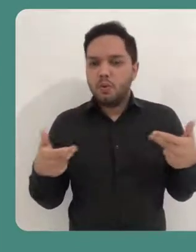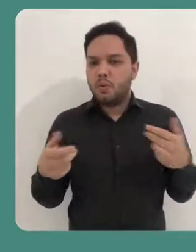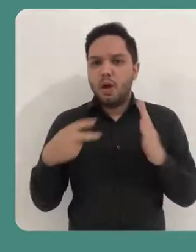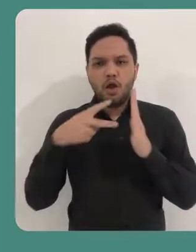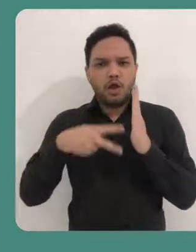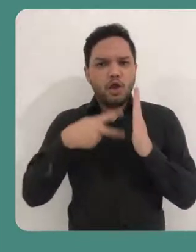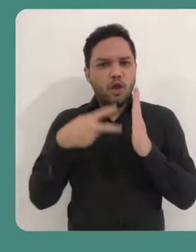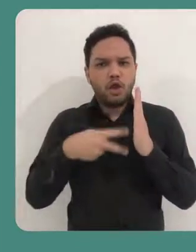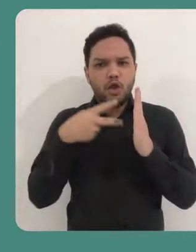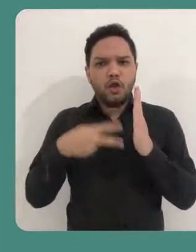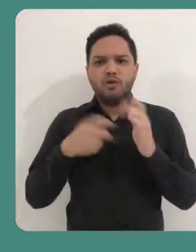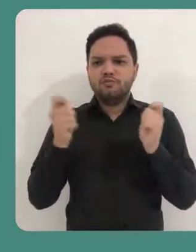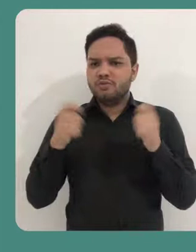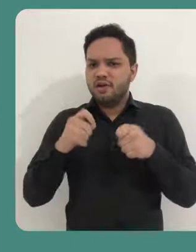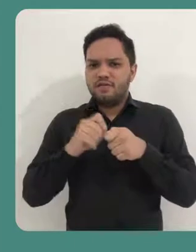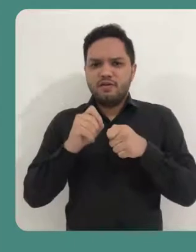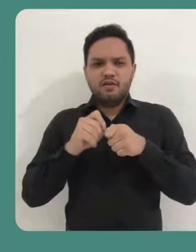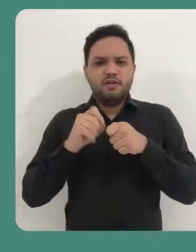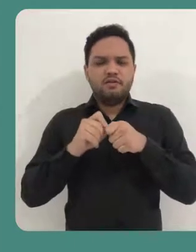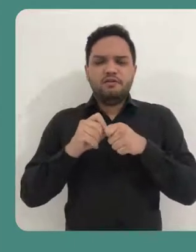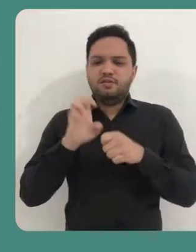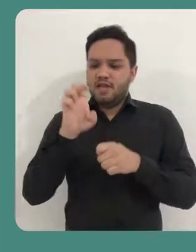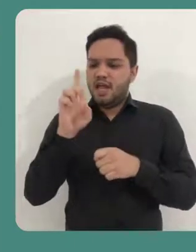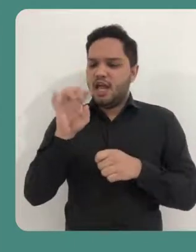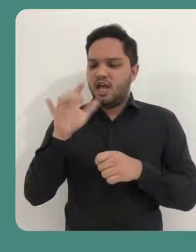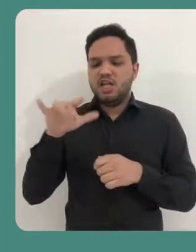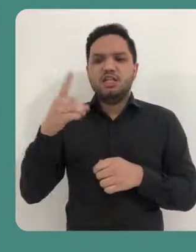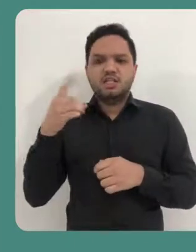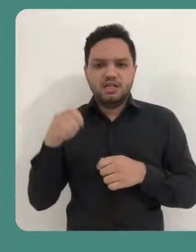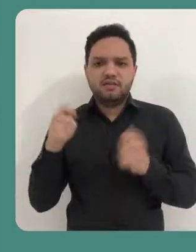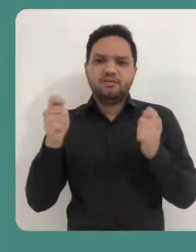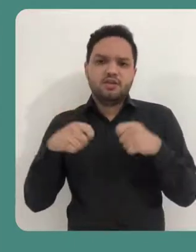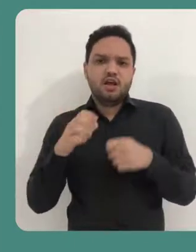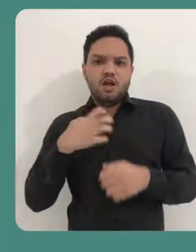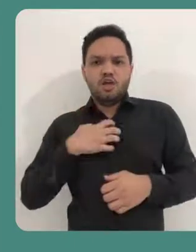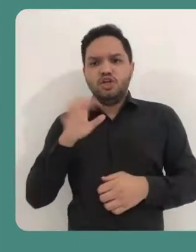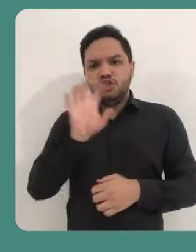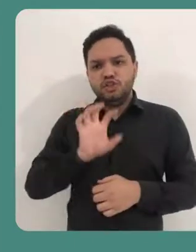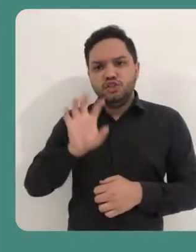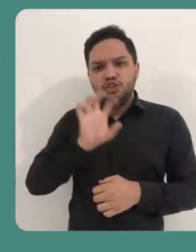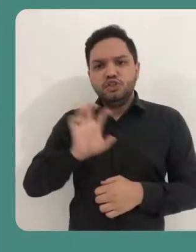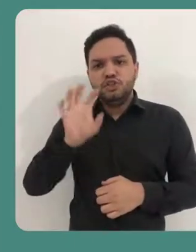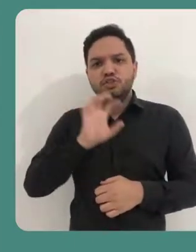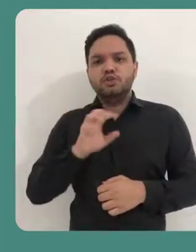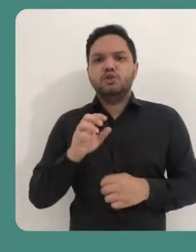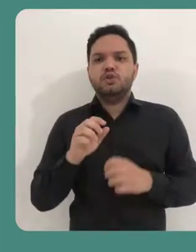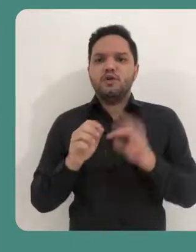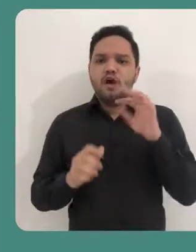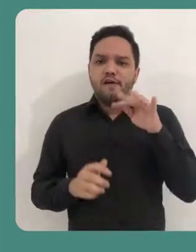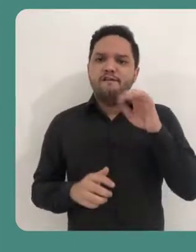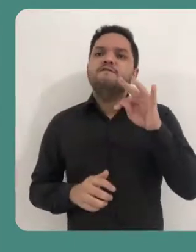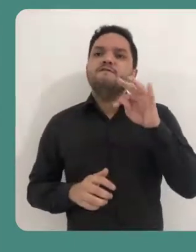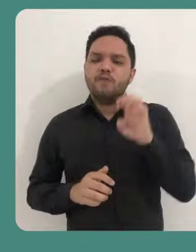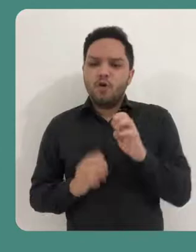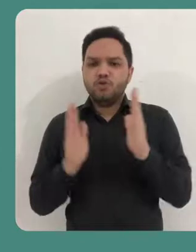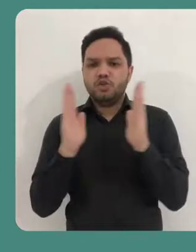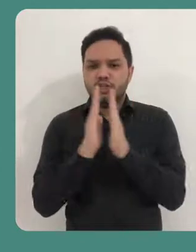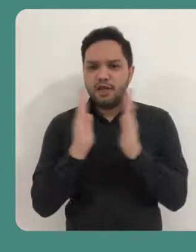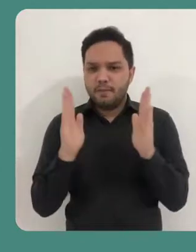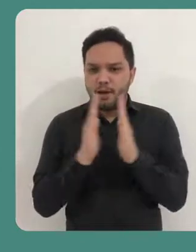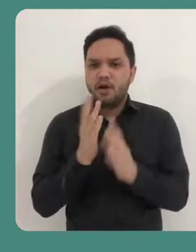os ícones de edição que aparecem aqui nesta janela de estilo, para trocar as fontes, tamanhos,